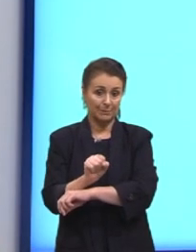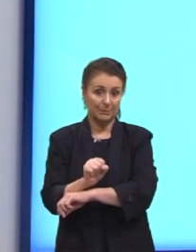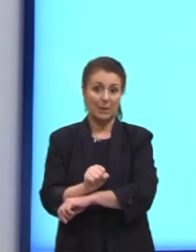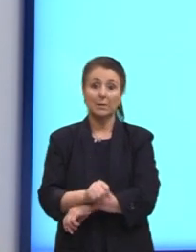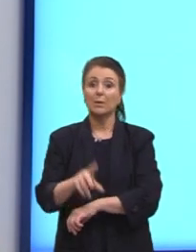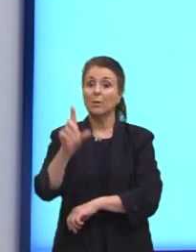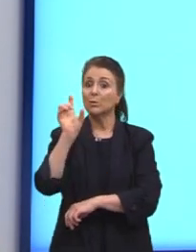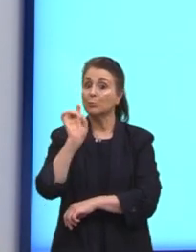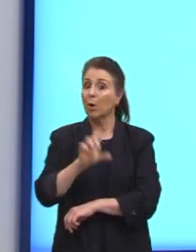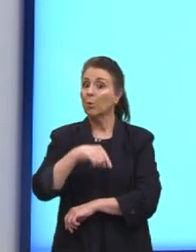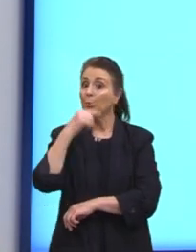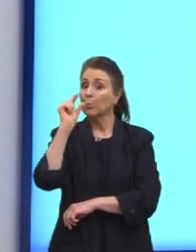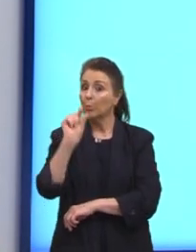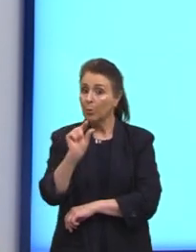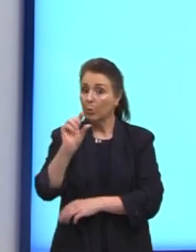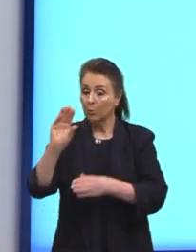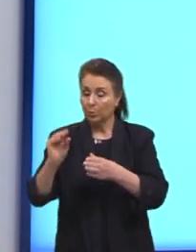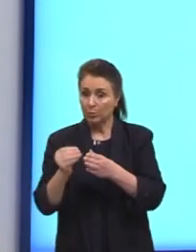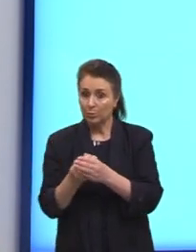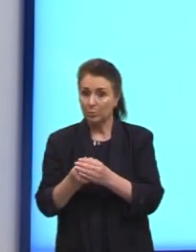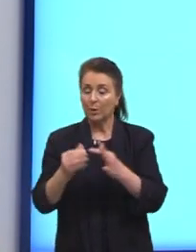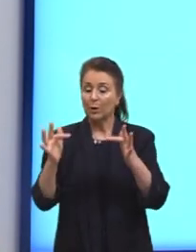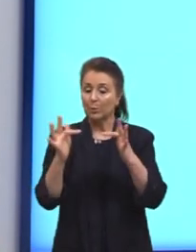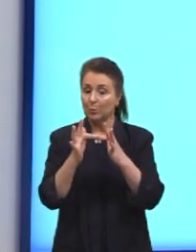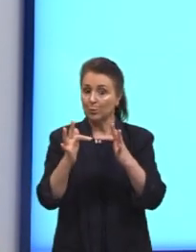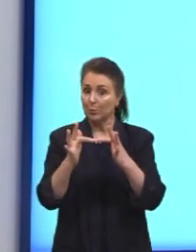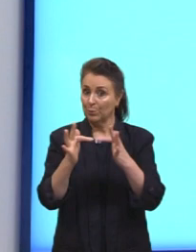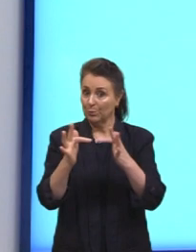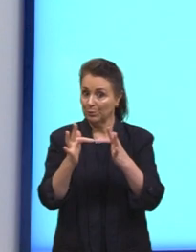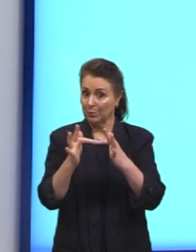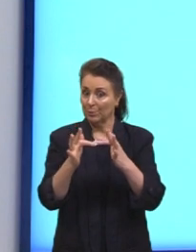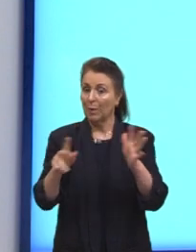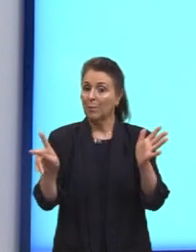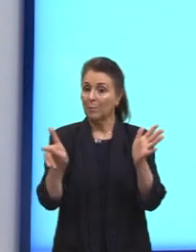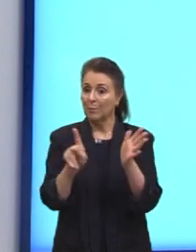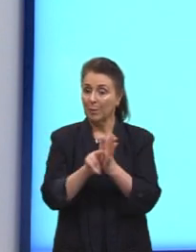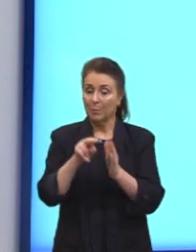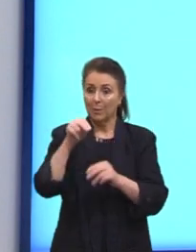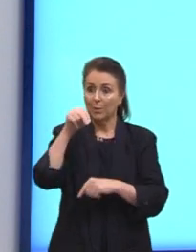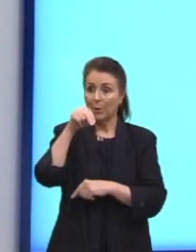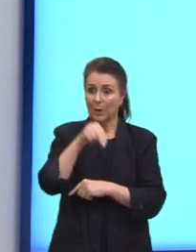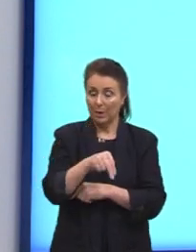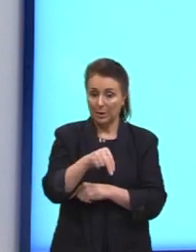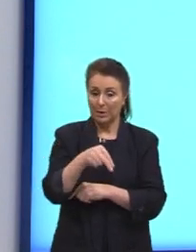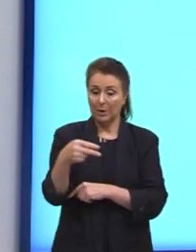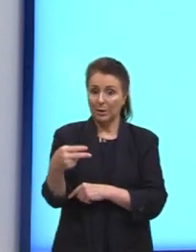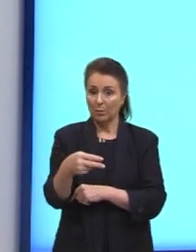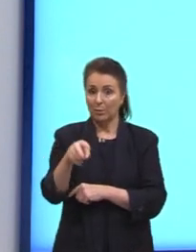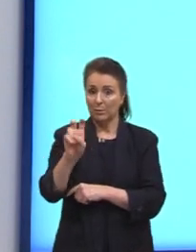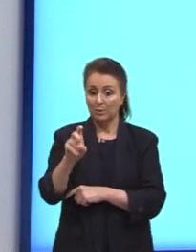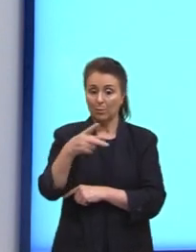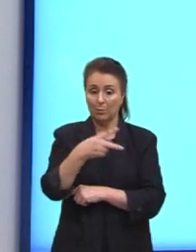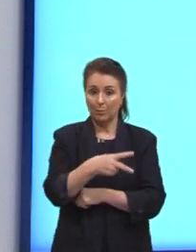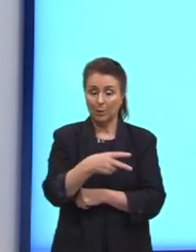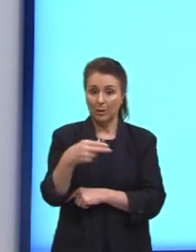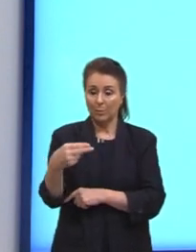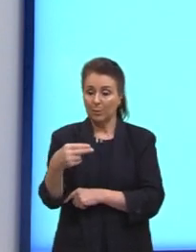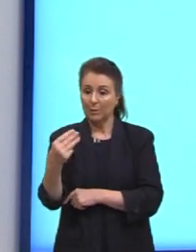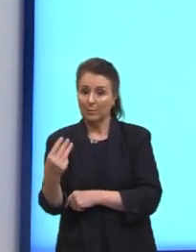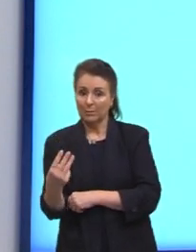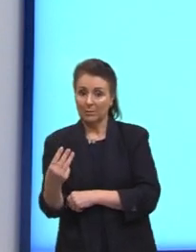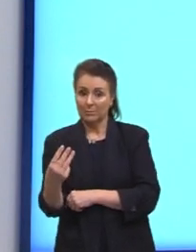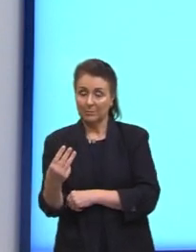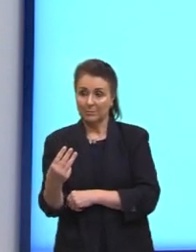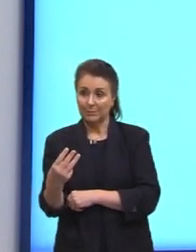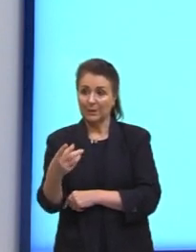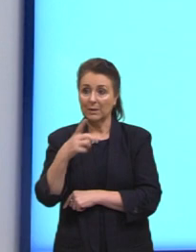E aí nós vamos aplicar na fórmula do arranjo. O N é igual a cinco, o P é igual a três. Então,